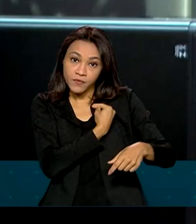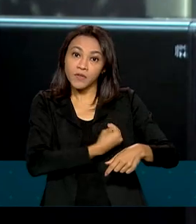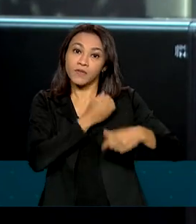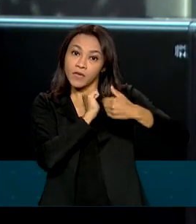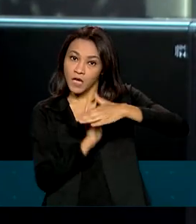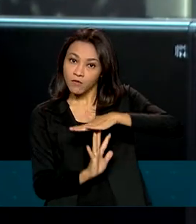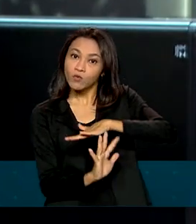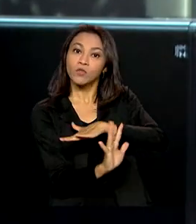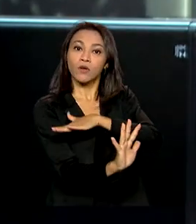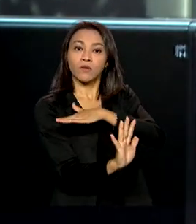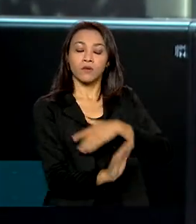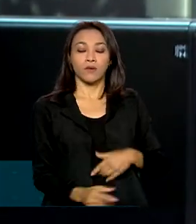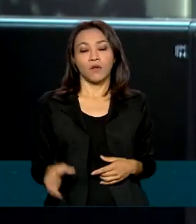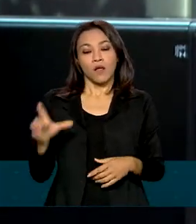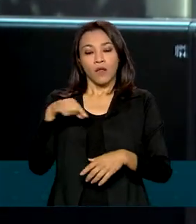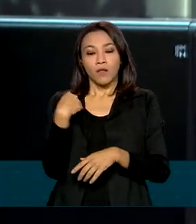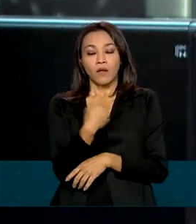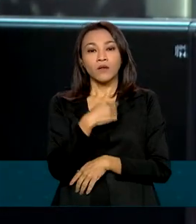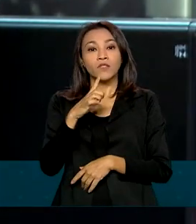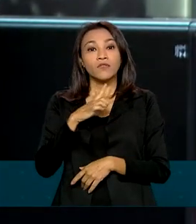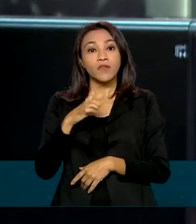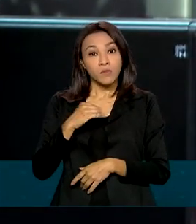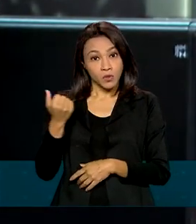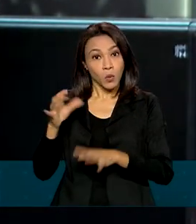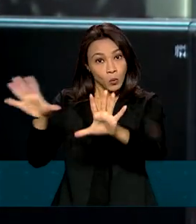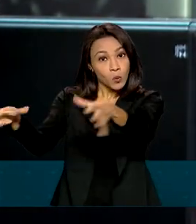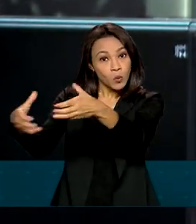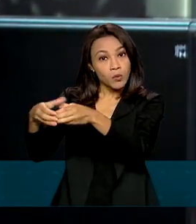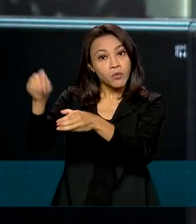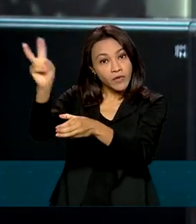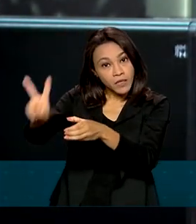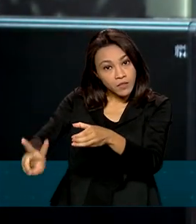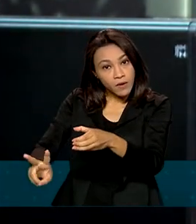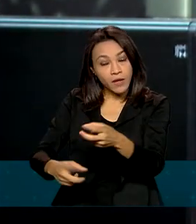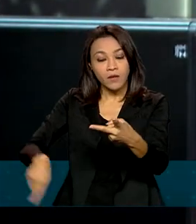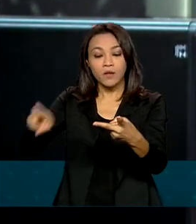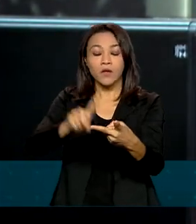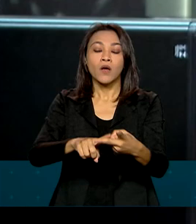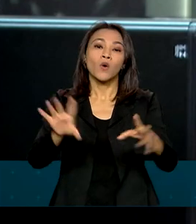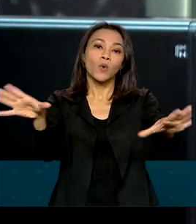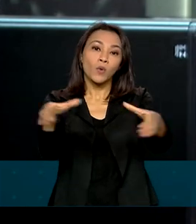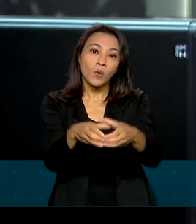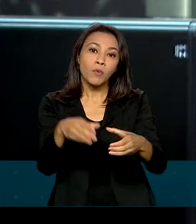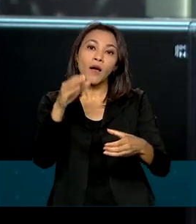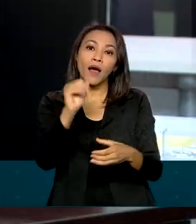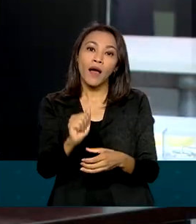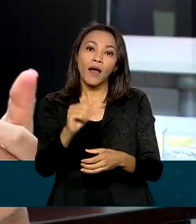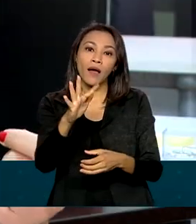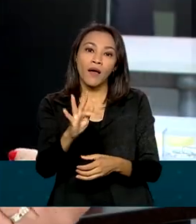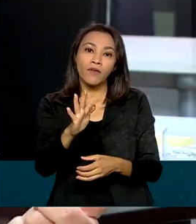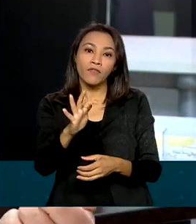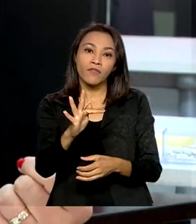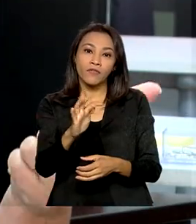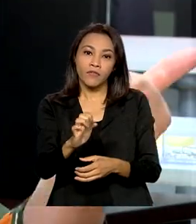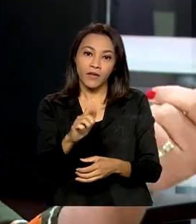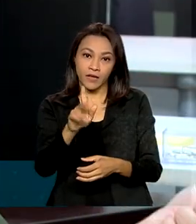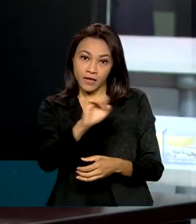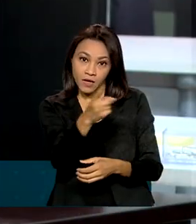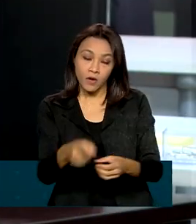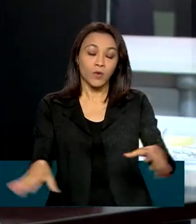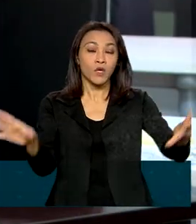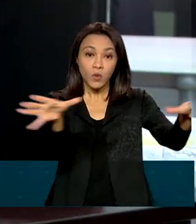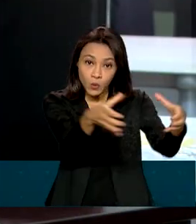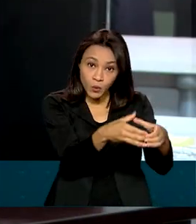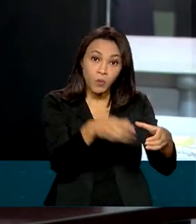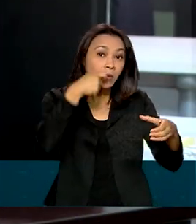temos tido essa experiência, por exemplo, com venezuelanos, com afegãos e com ucranianos. São pessoas que muitas vezes